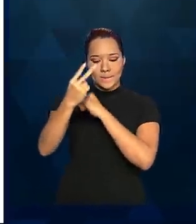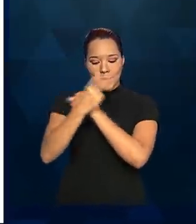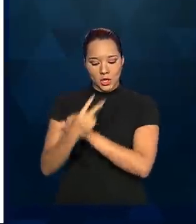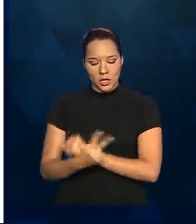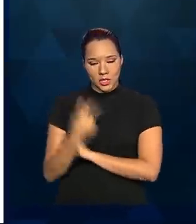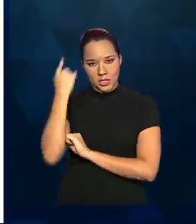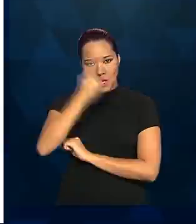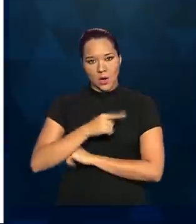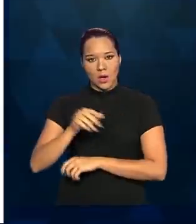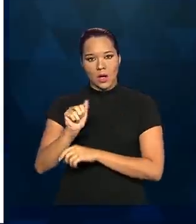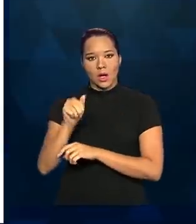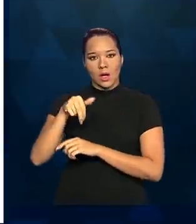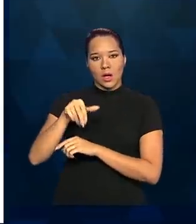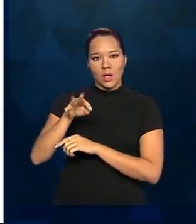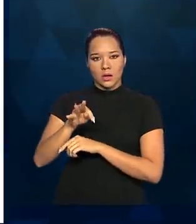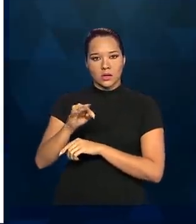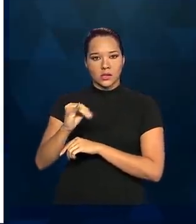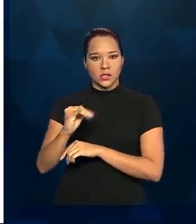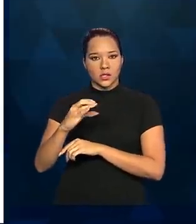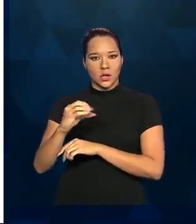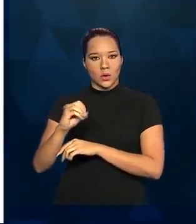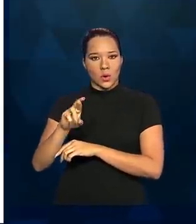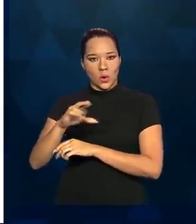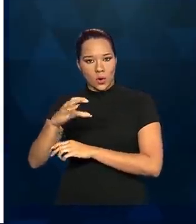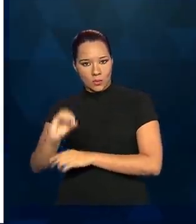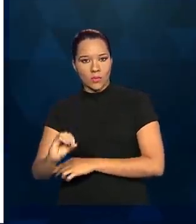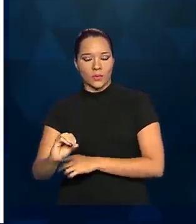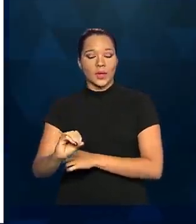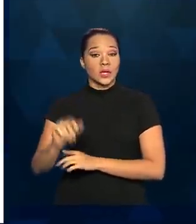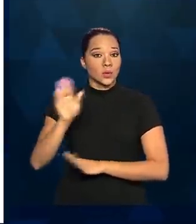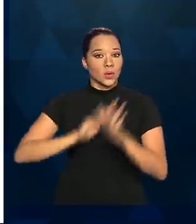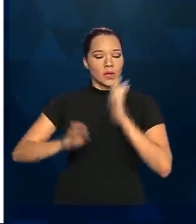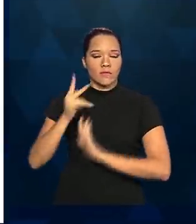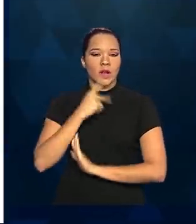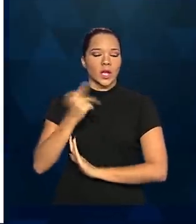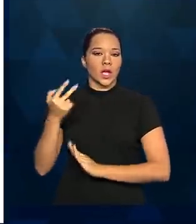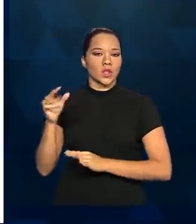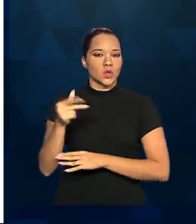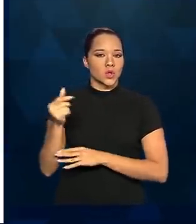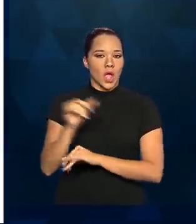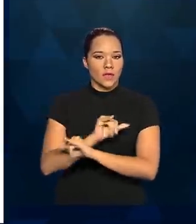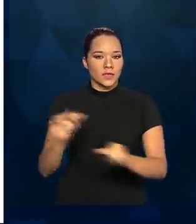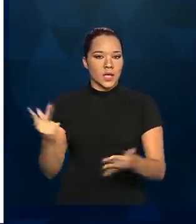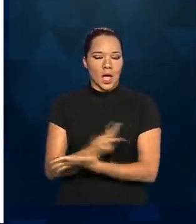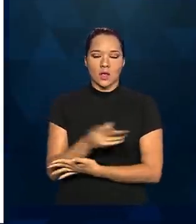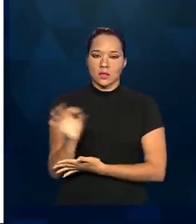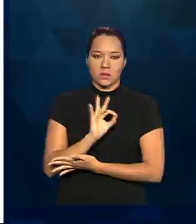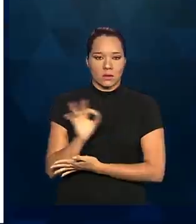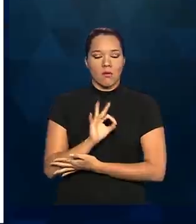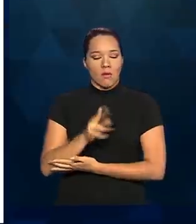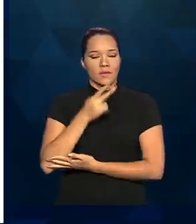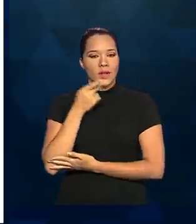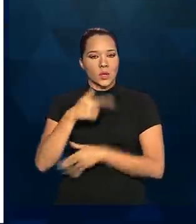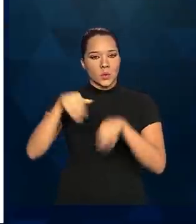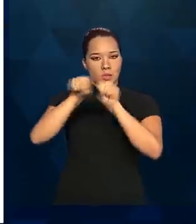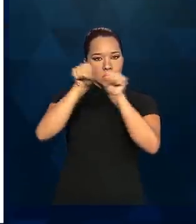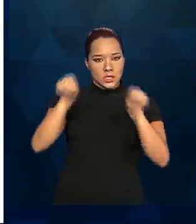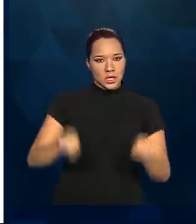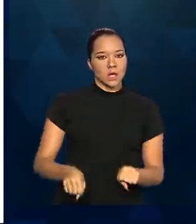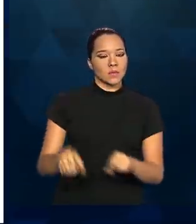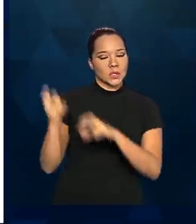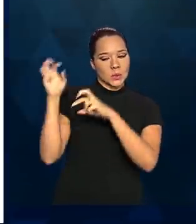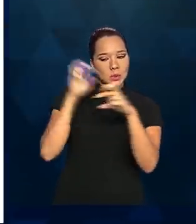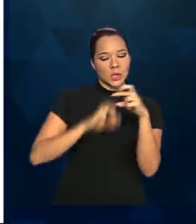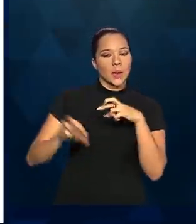sempre tomamos o cuidado de não chamar isso de subnotificação. Não há motivo algum para imaginar que o sistema de vigilância